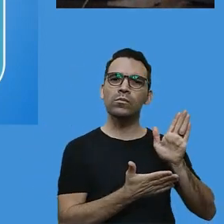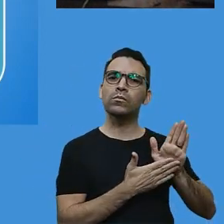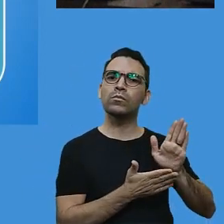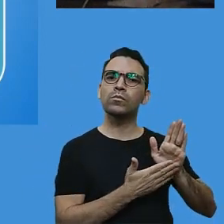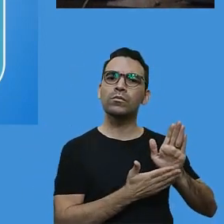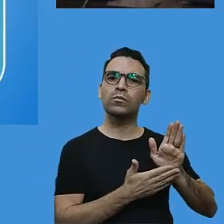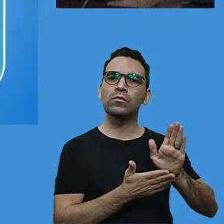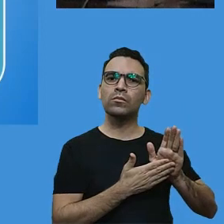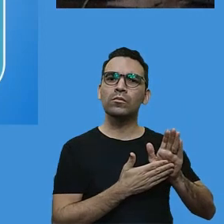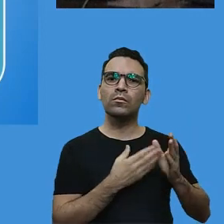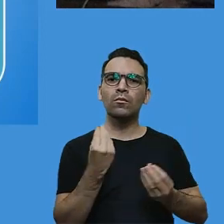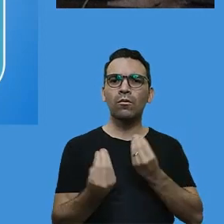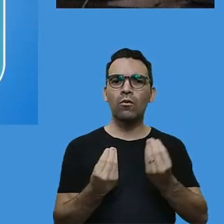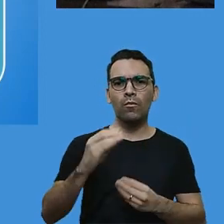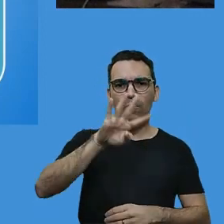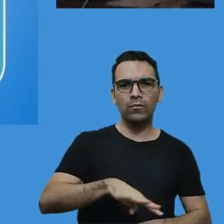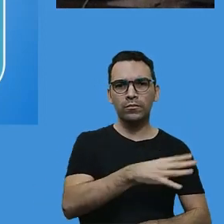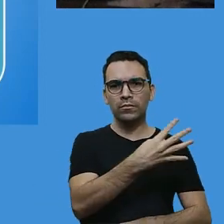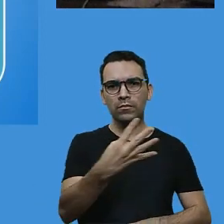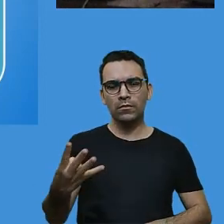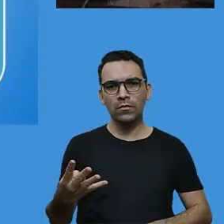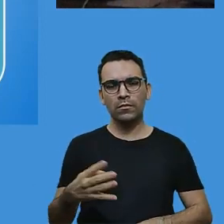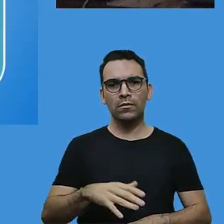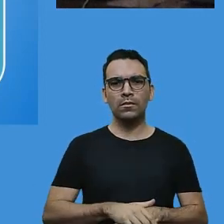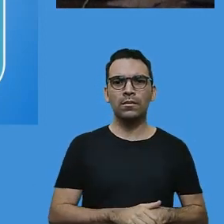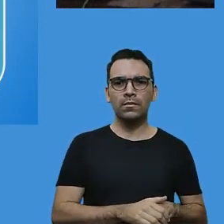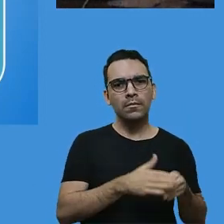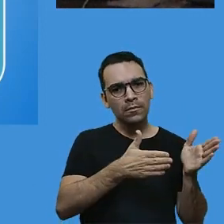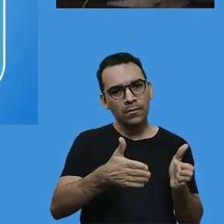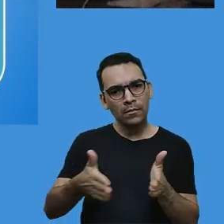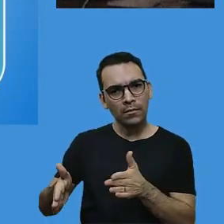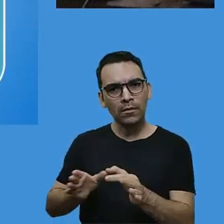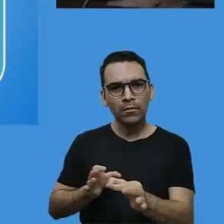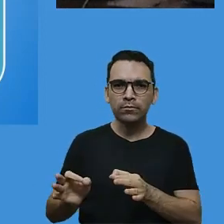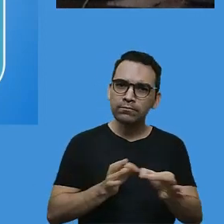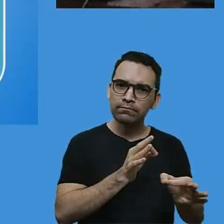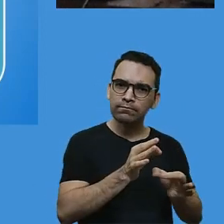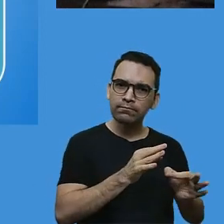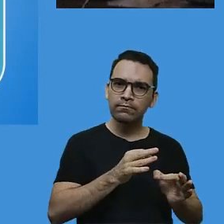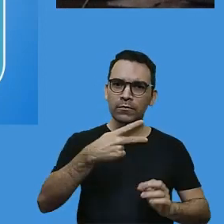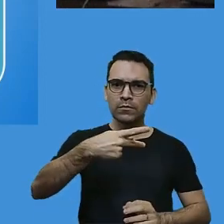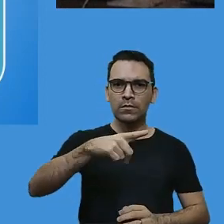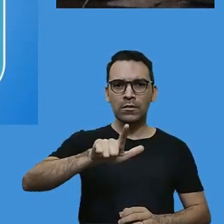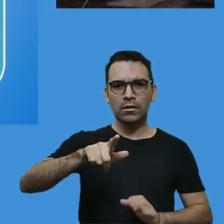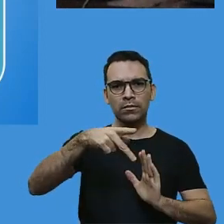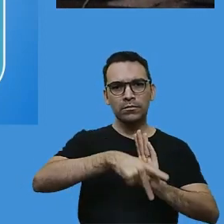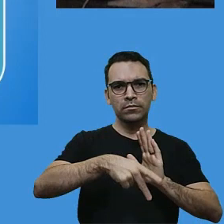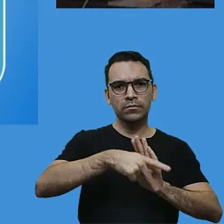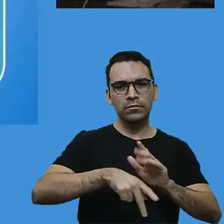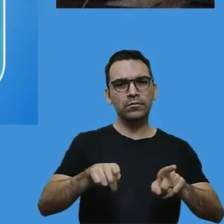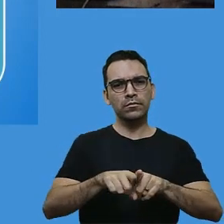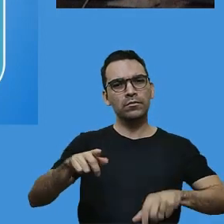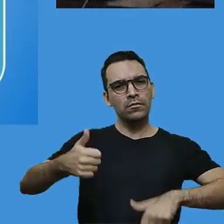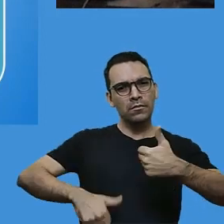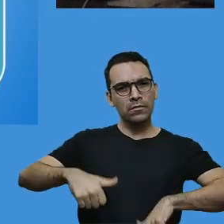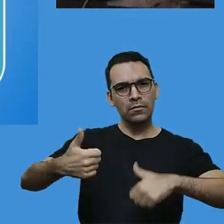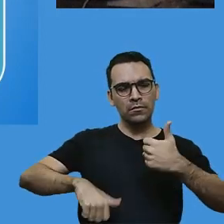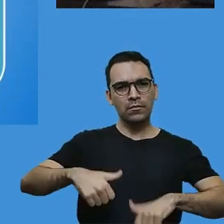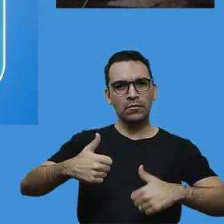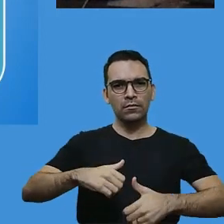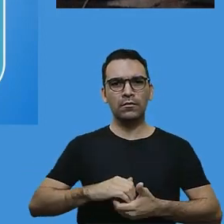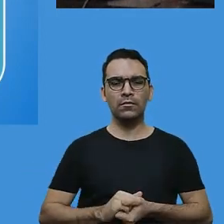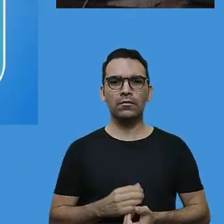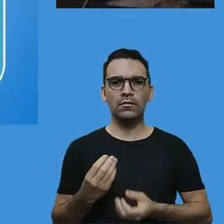tá? As premissas do escalonamento, a organização do plano de aula e as avaliações e as ações